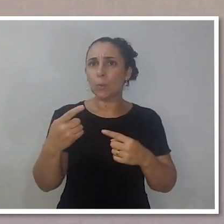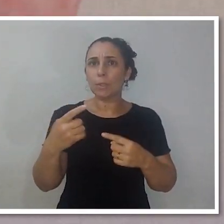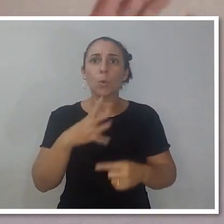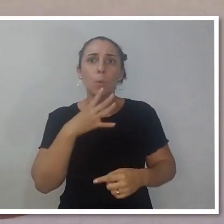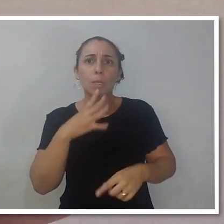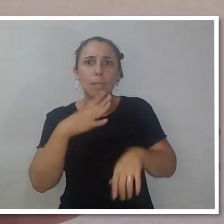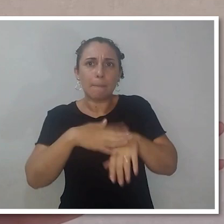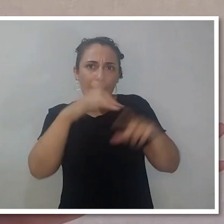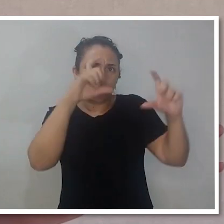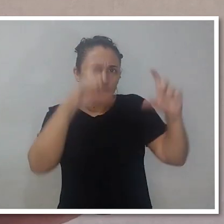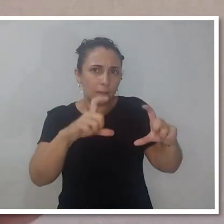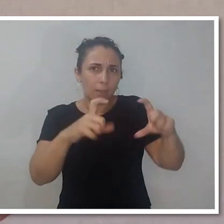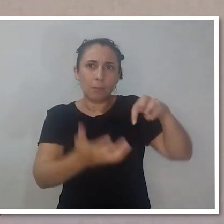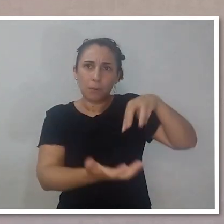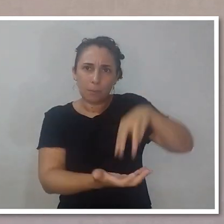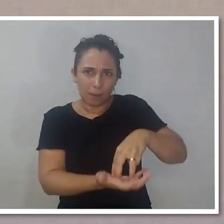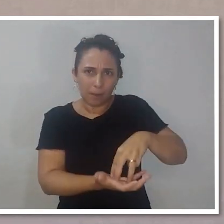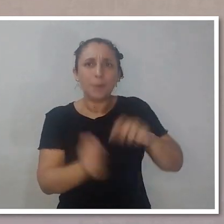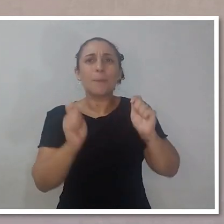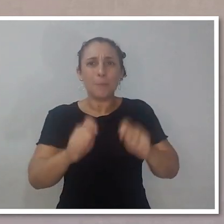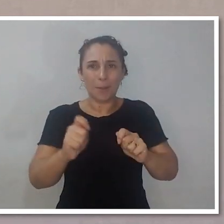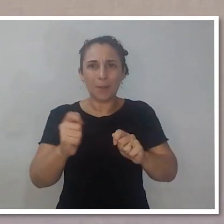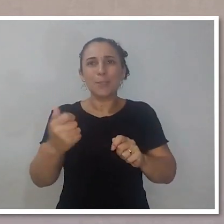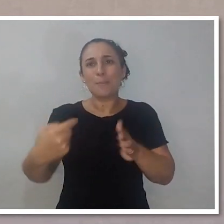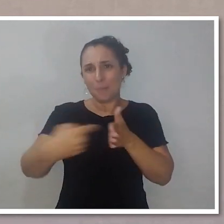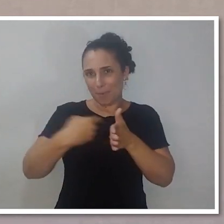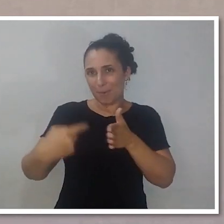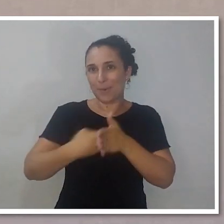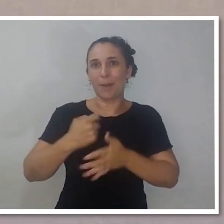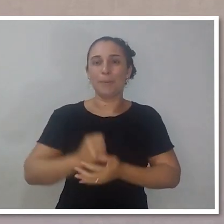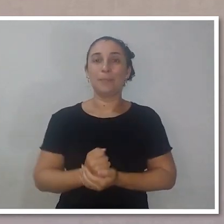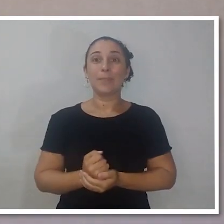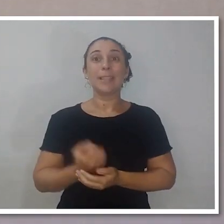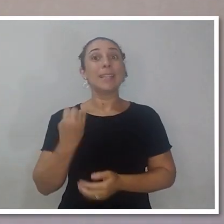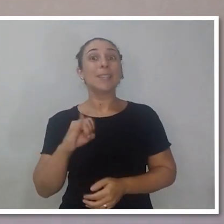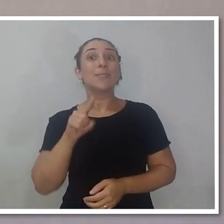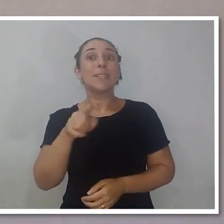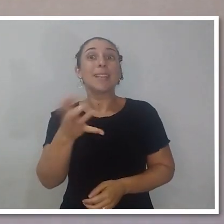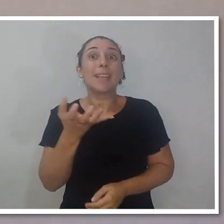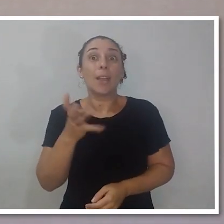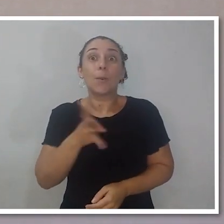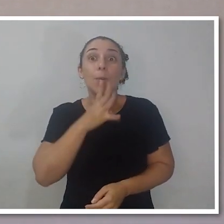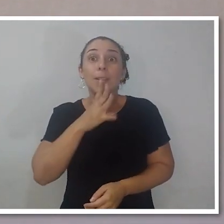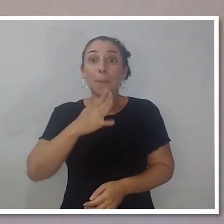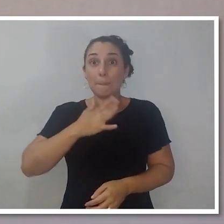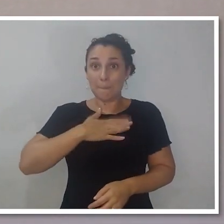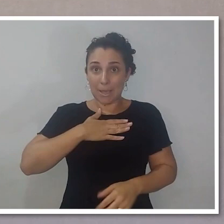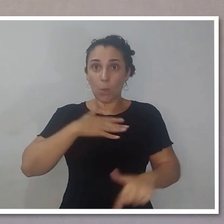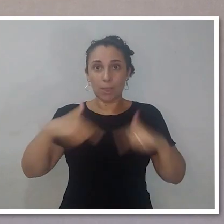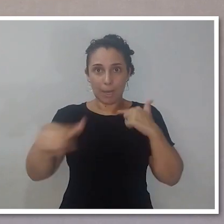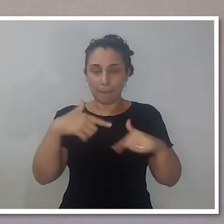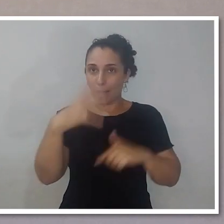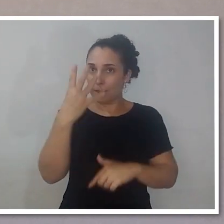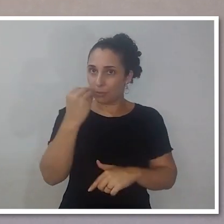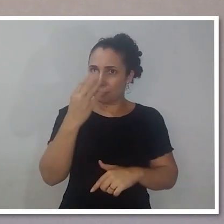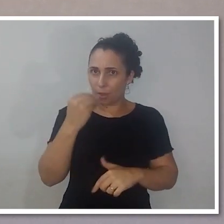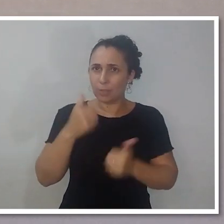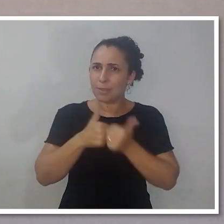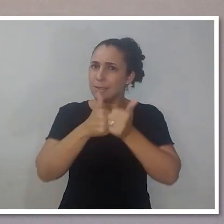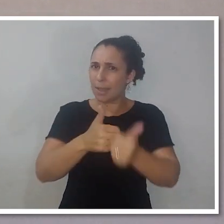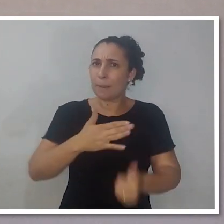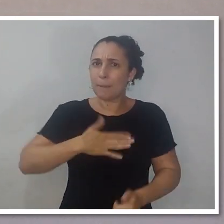equipamentos que apareceram aqui durante o vídeo, coloca aí que eu vou ter prazer em responder. E se você quer conhecer um pouco mais do meu trabalho de